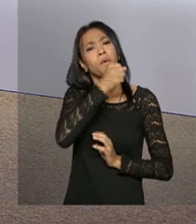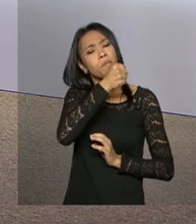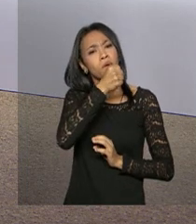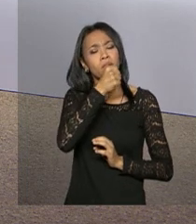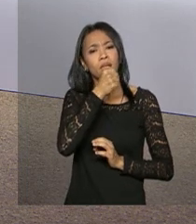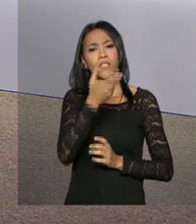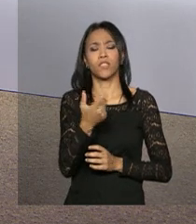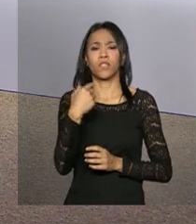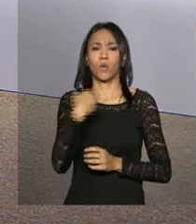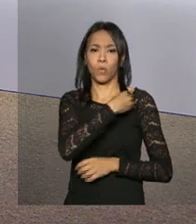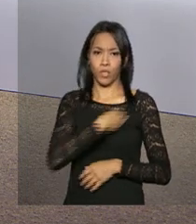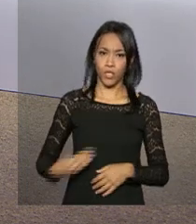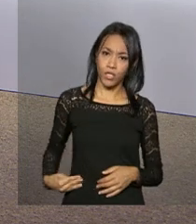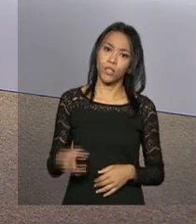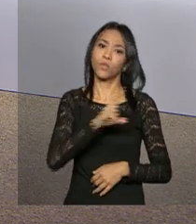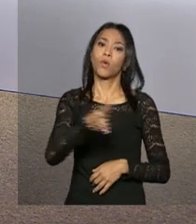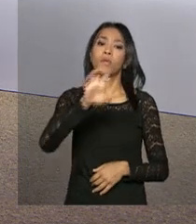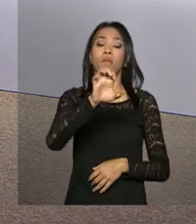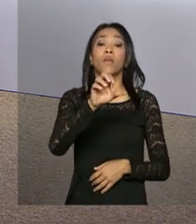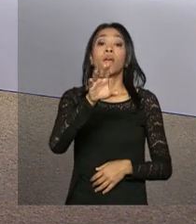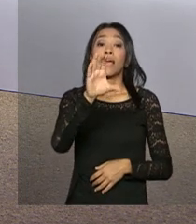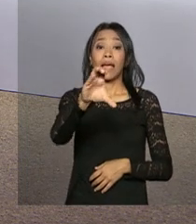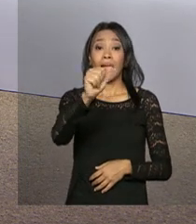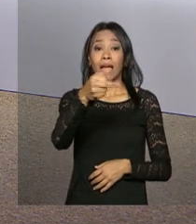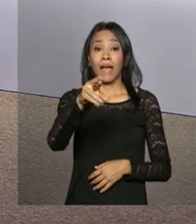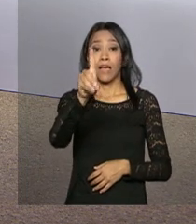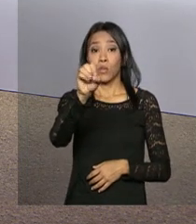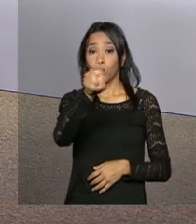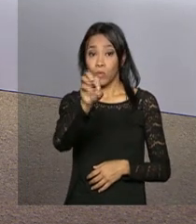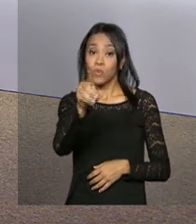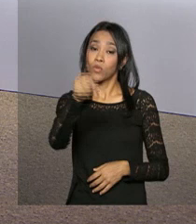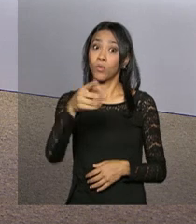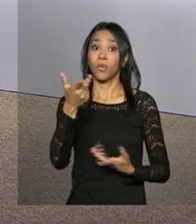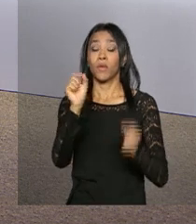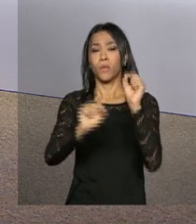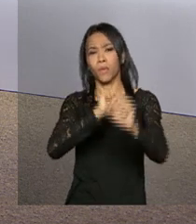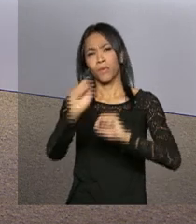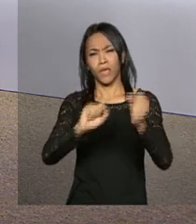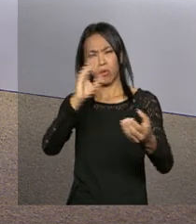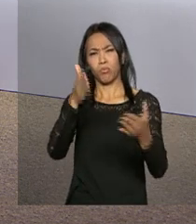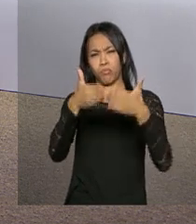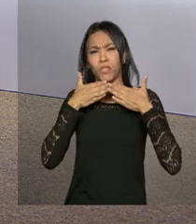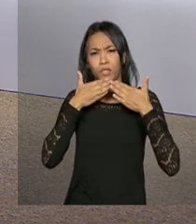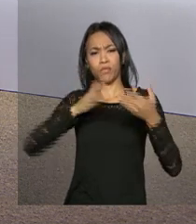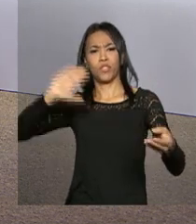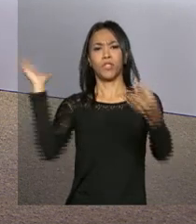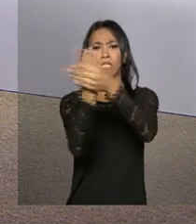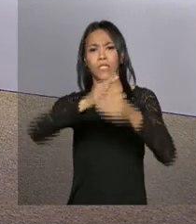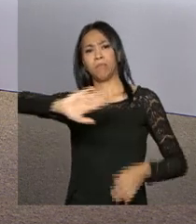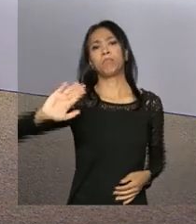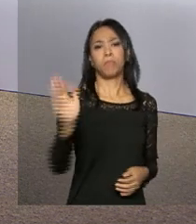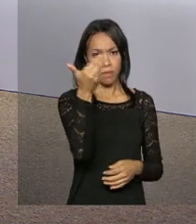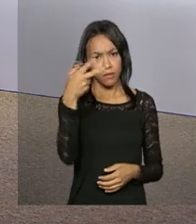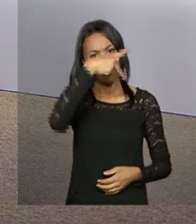advogado-geral da União, o ministro José Eduardo Cardoso, sobre o impedimento, possível impedimento, da presidenta Dilma Rousseff. Quem também criticou o